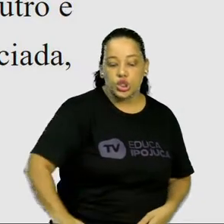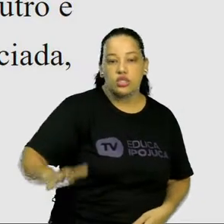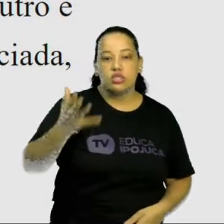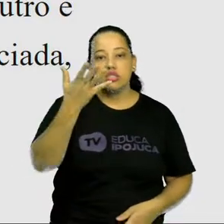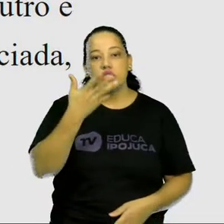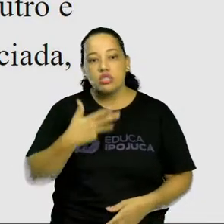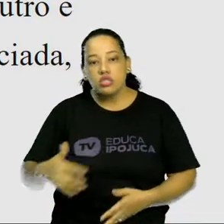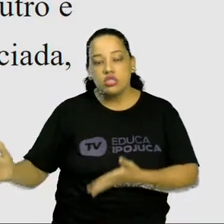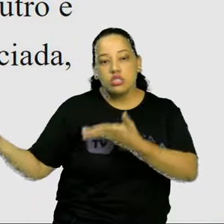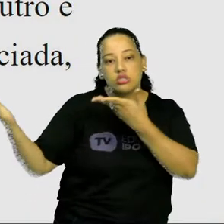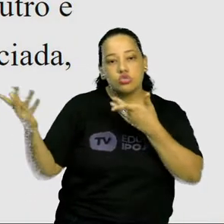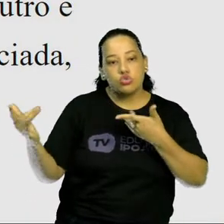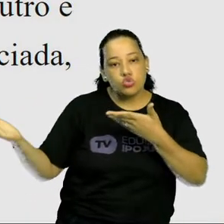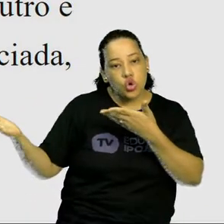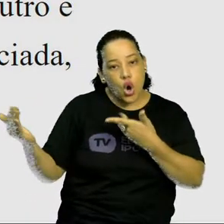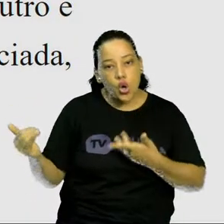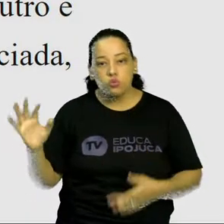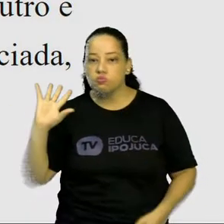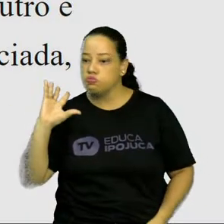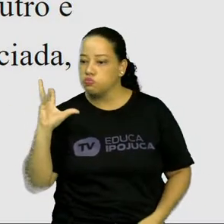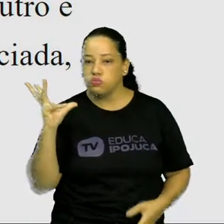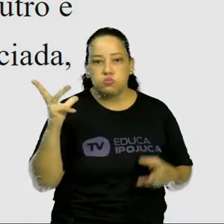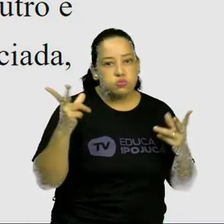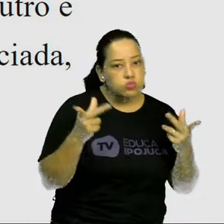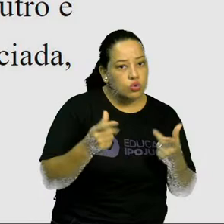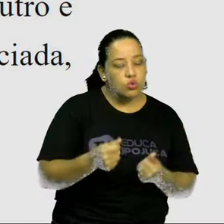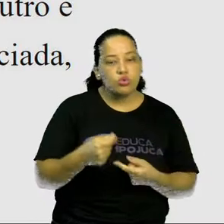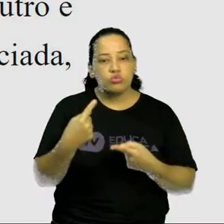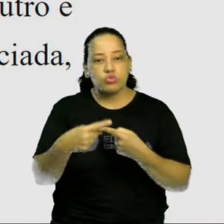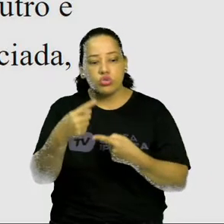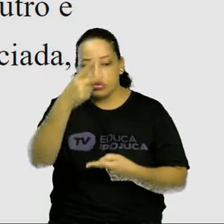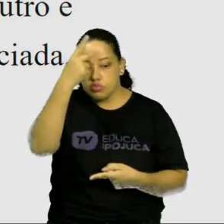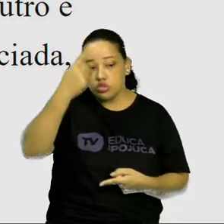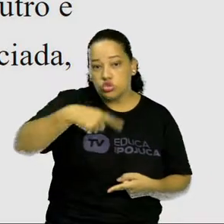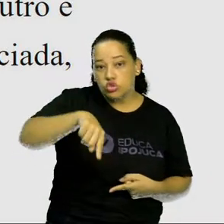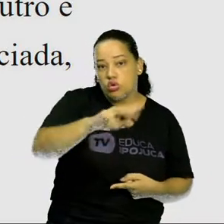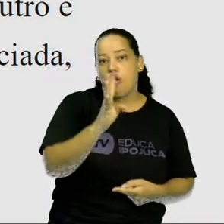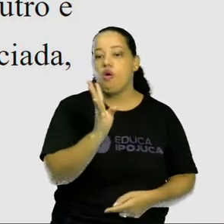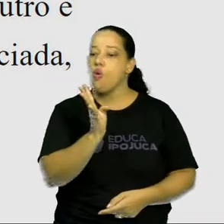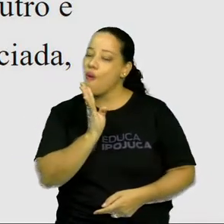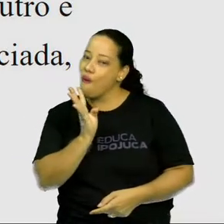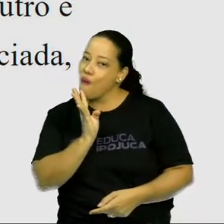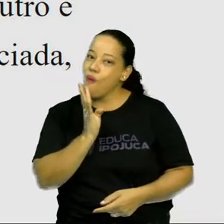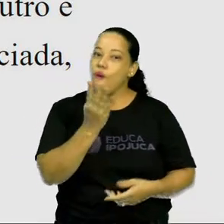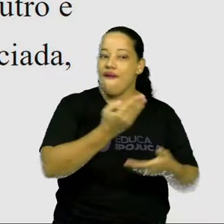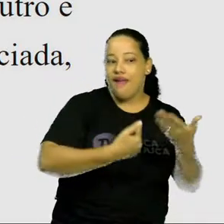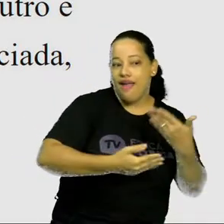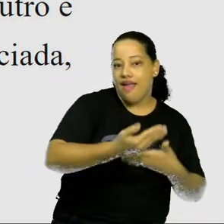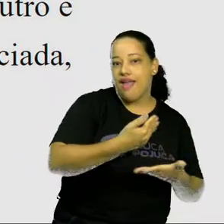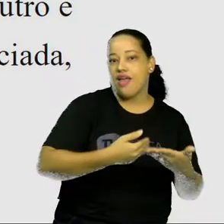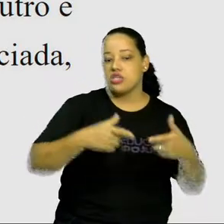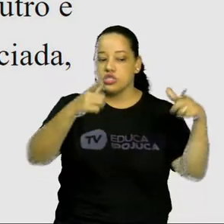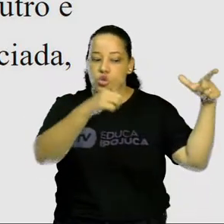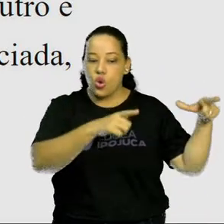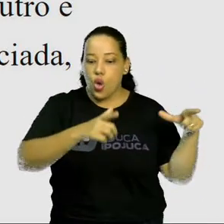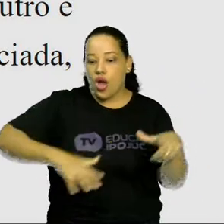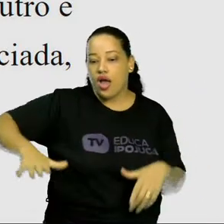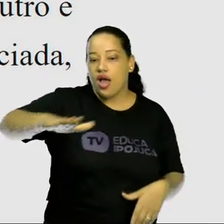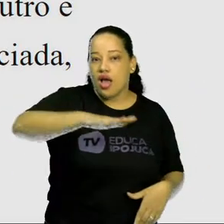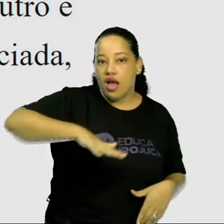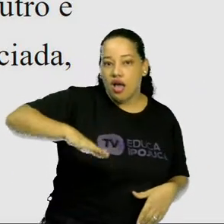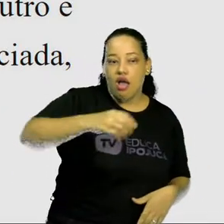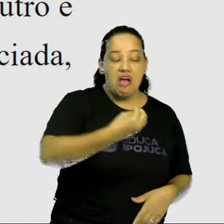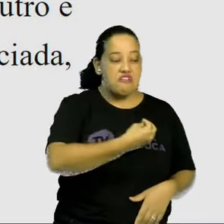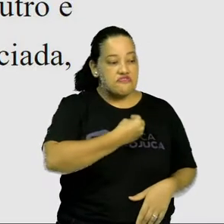adolescentes, pois permitem aos jogadores se conhecer, conhecer o outro, conhecer o ambiente, aonde